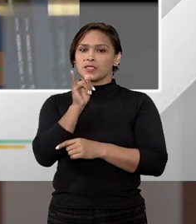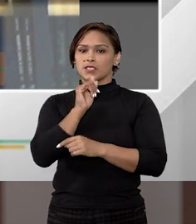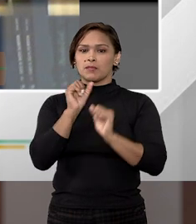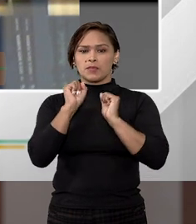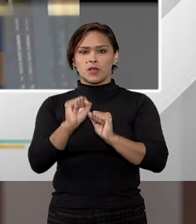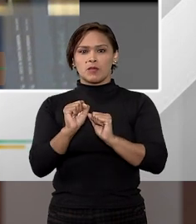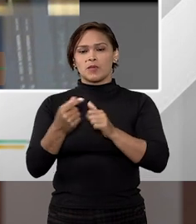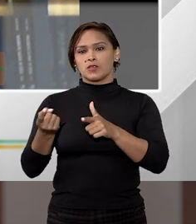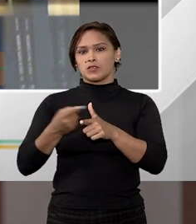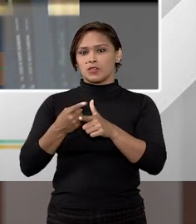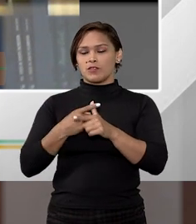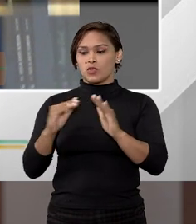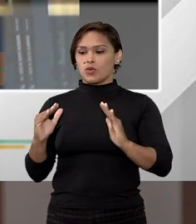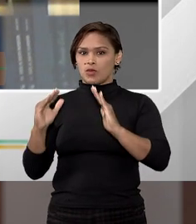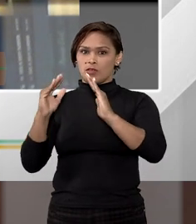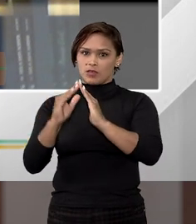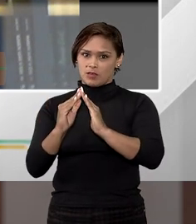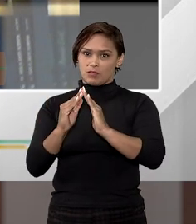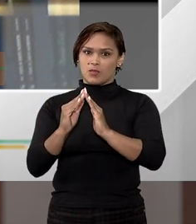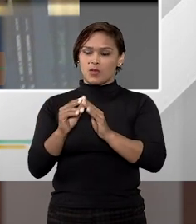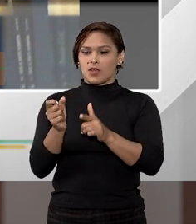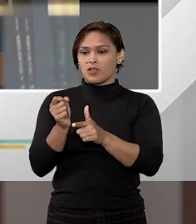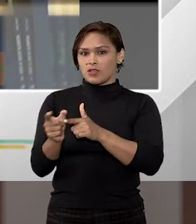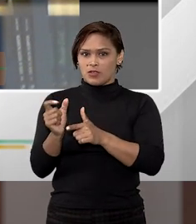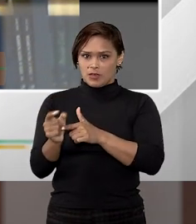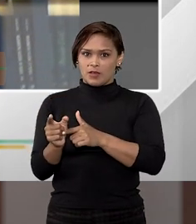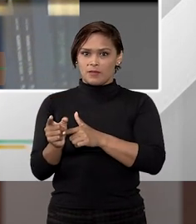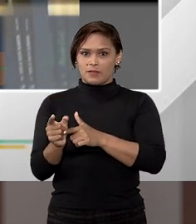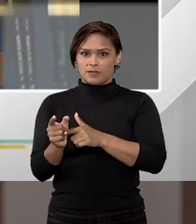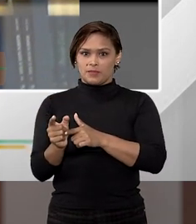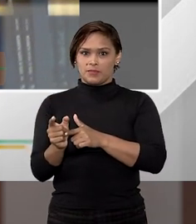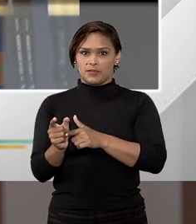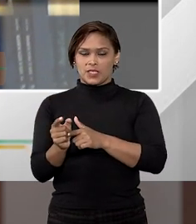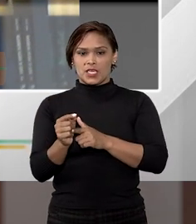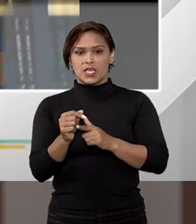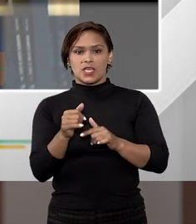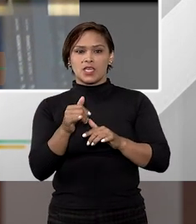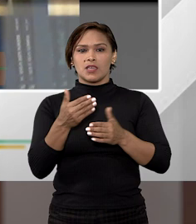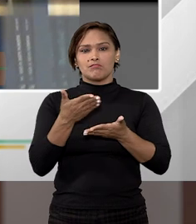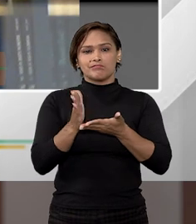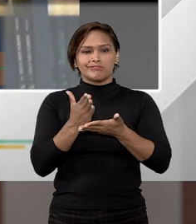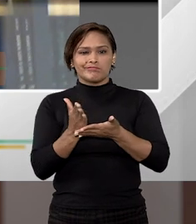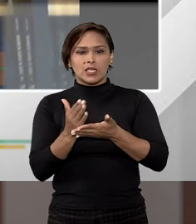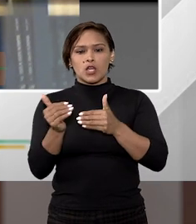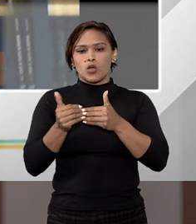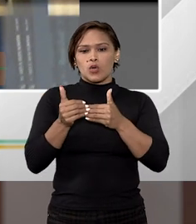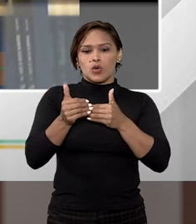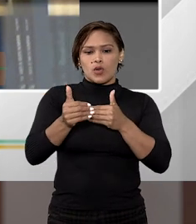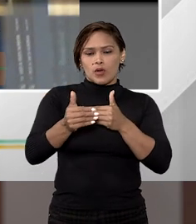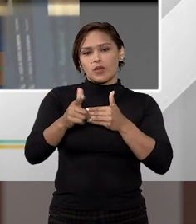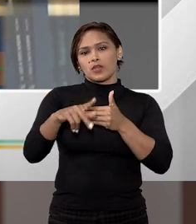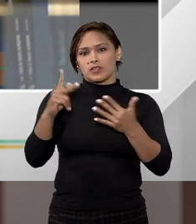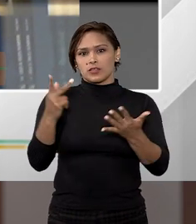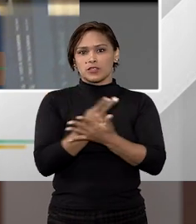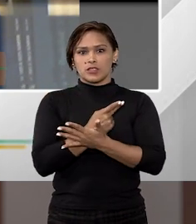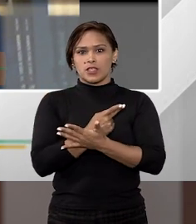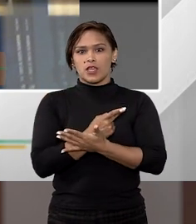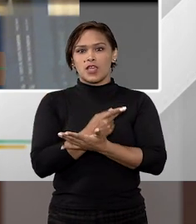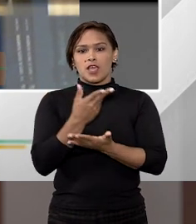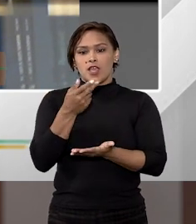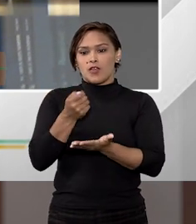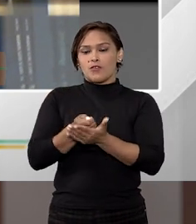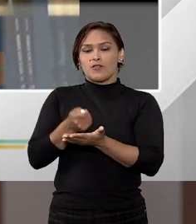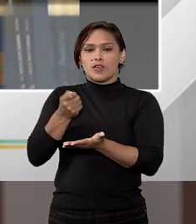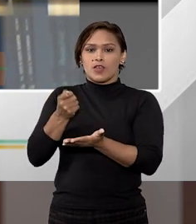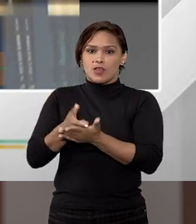eu posso ser um devedor que mora num imóvel locado e, por algum motivo, no transcorrer da execução, eu